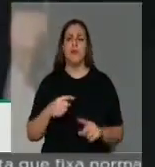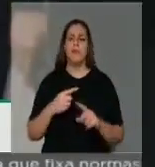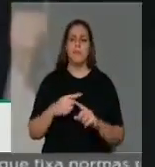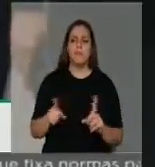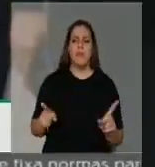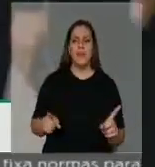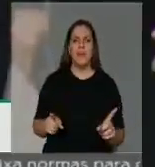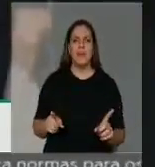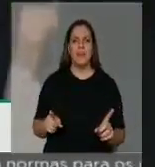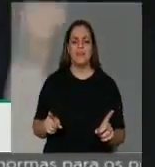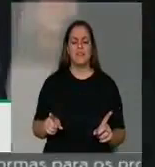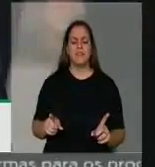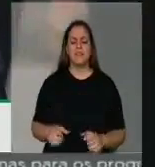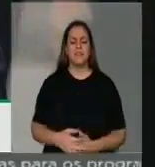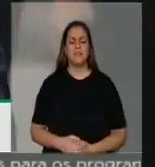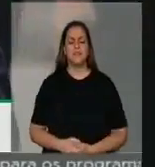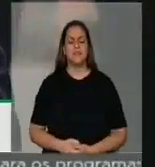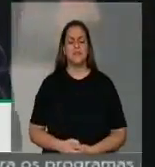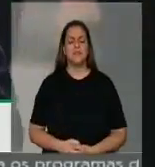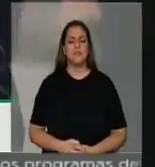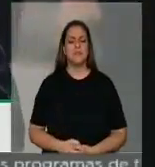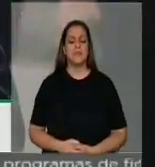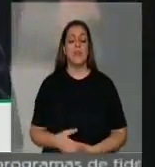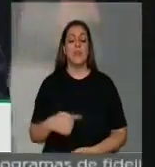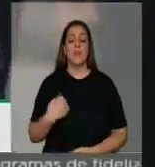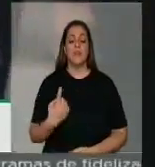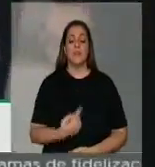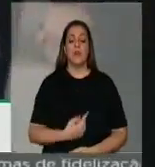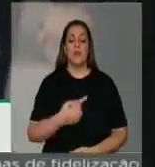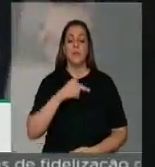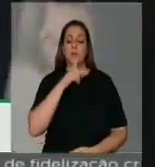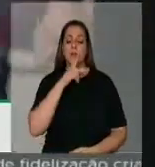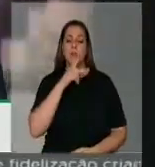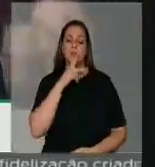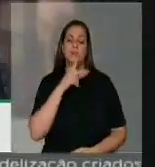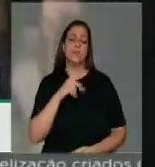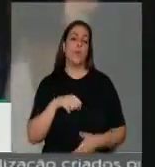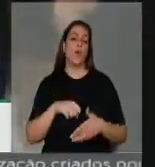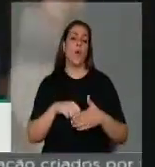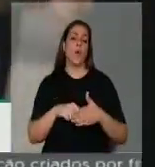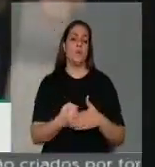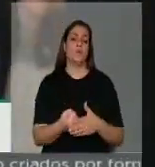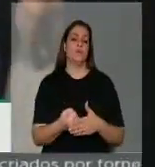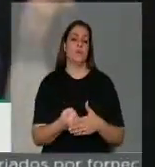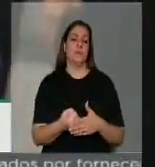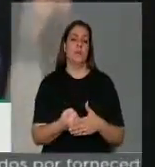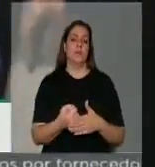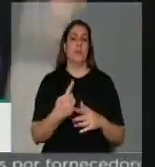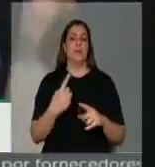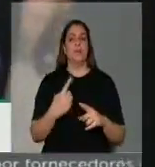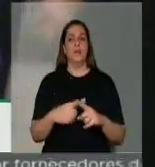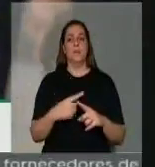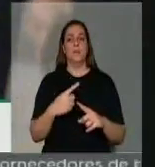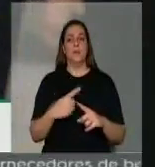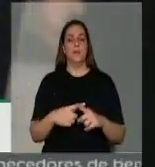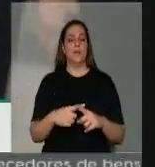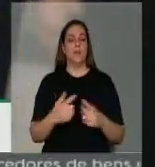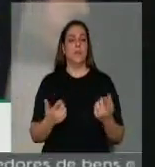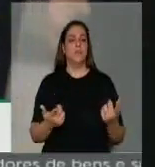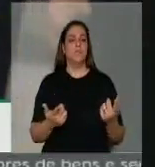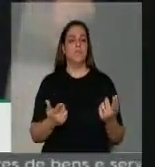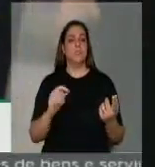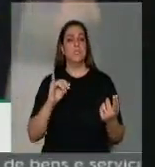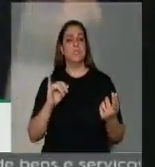a gente toma aqui uma posição como bancada de obstrução em relação a todos os itens,